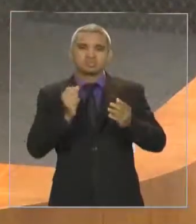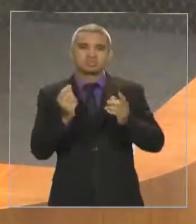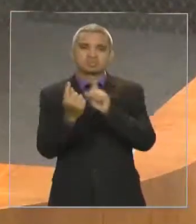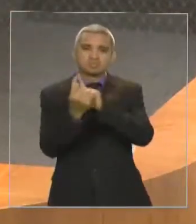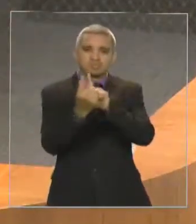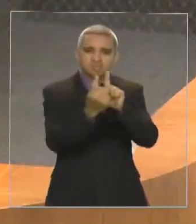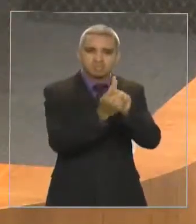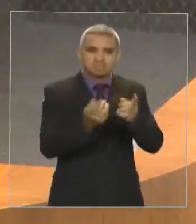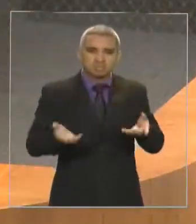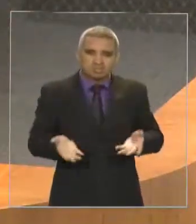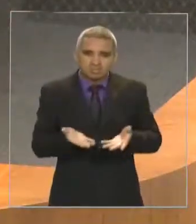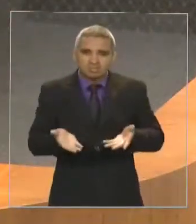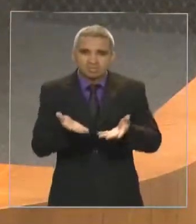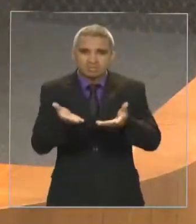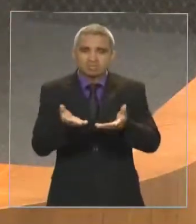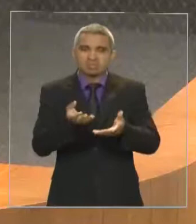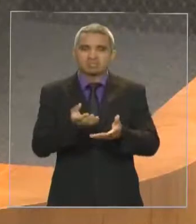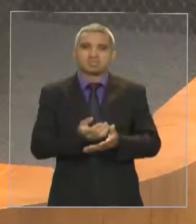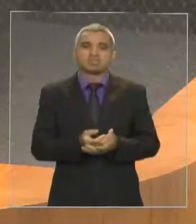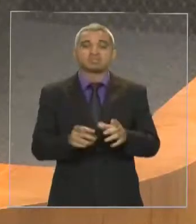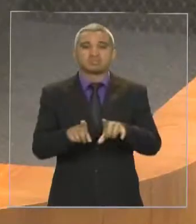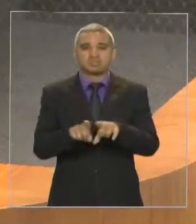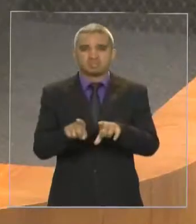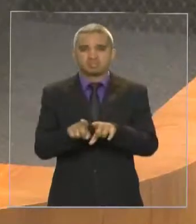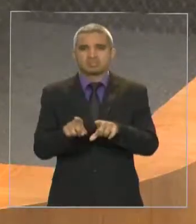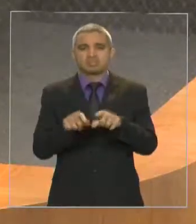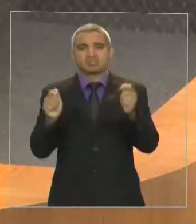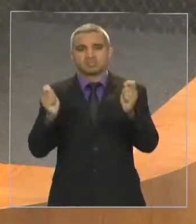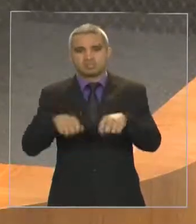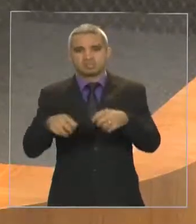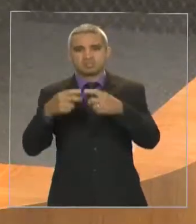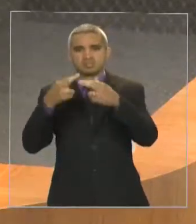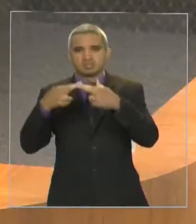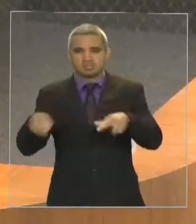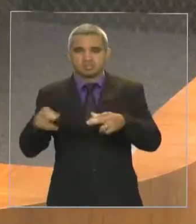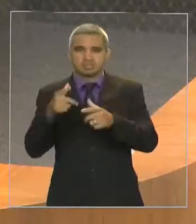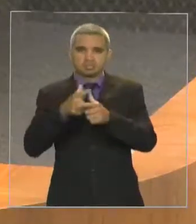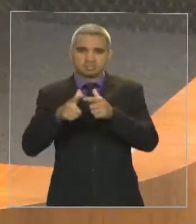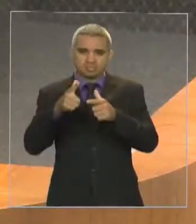que sejam realmente resolvidos esse problema